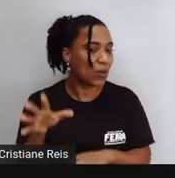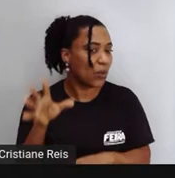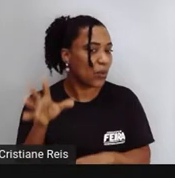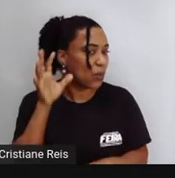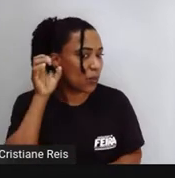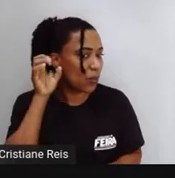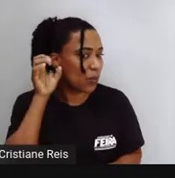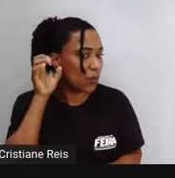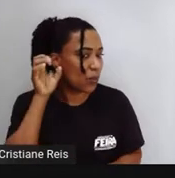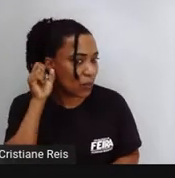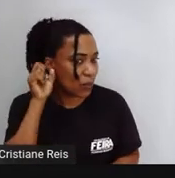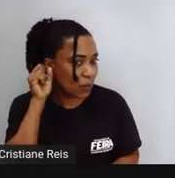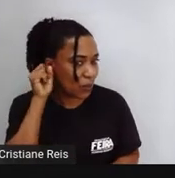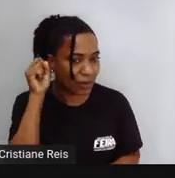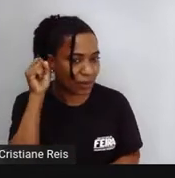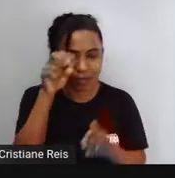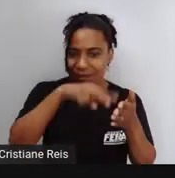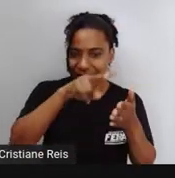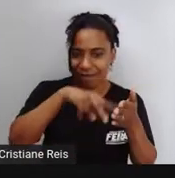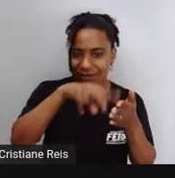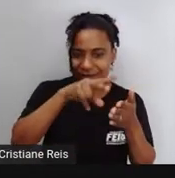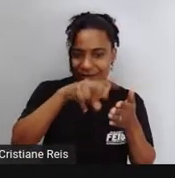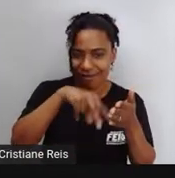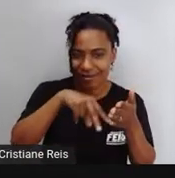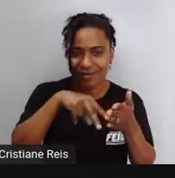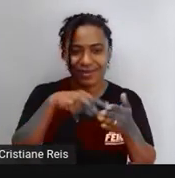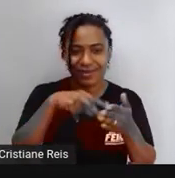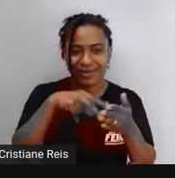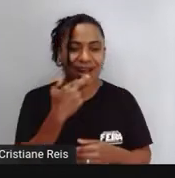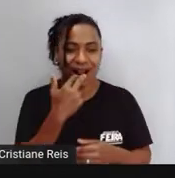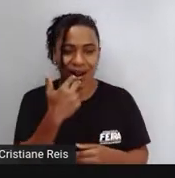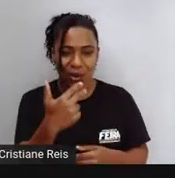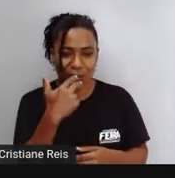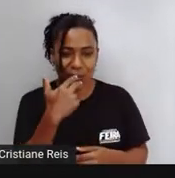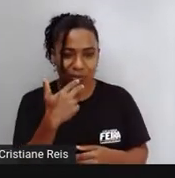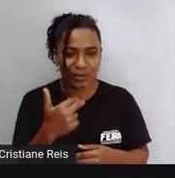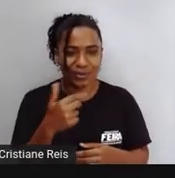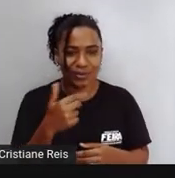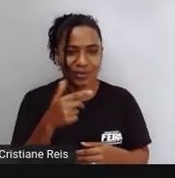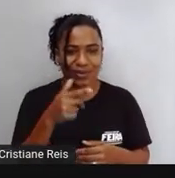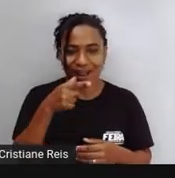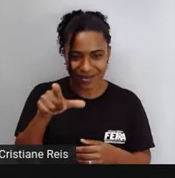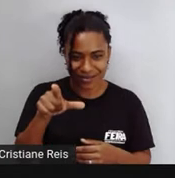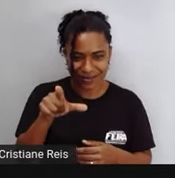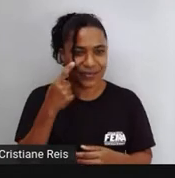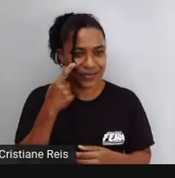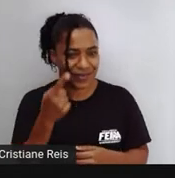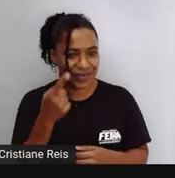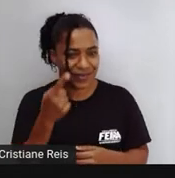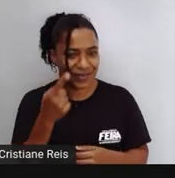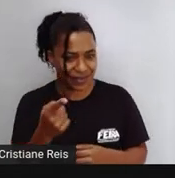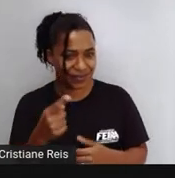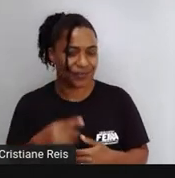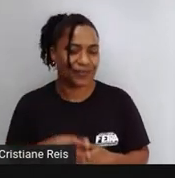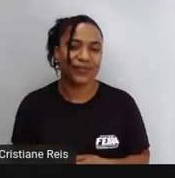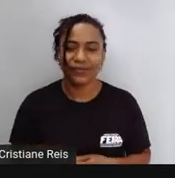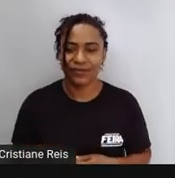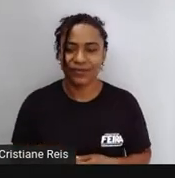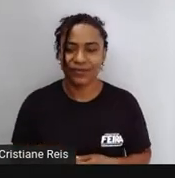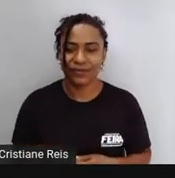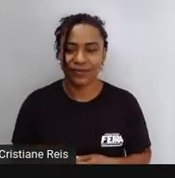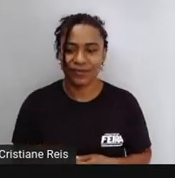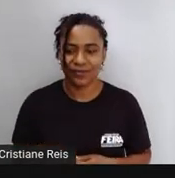de entender um idioma. Então, vamos fazer isso agora juntos? Observem que eu coloquei aqui para vocês